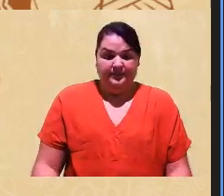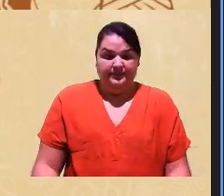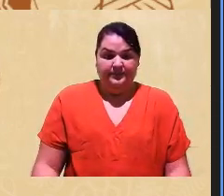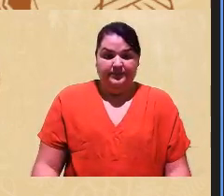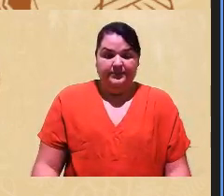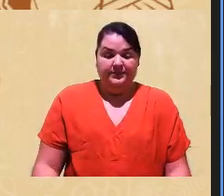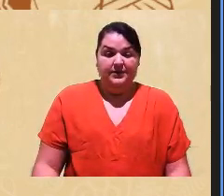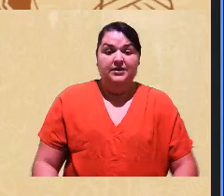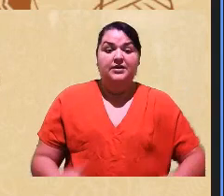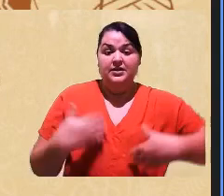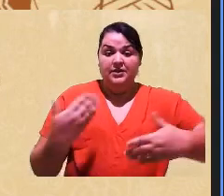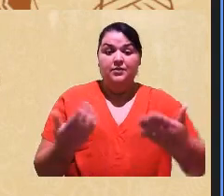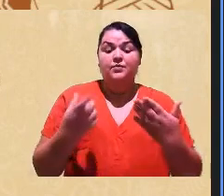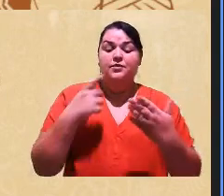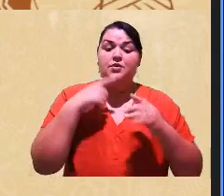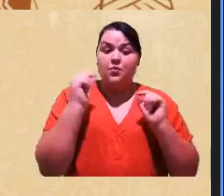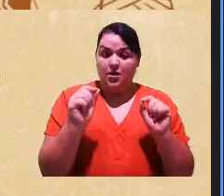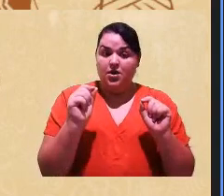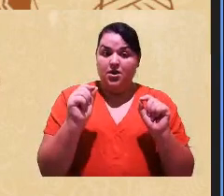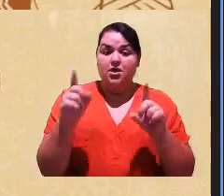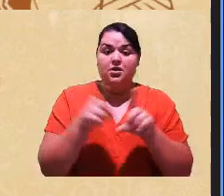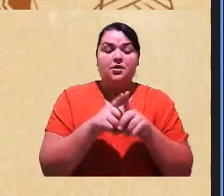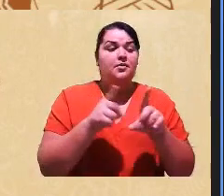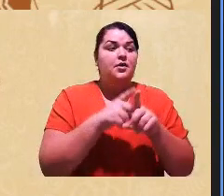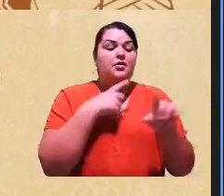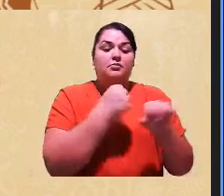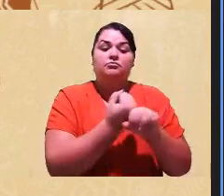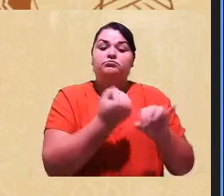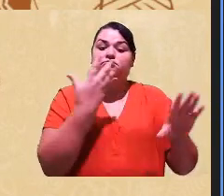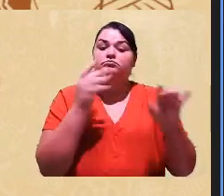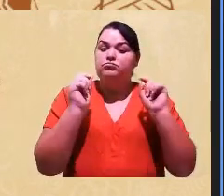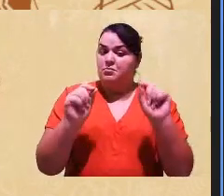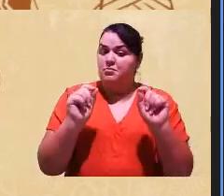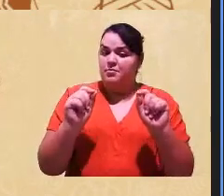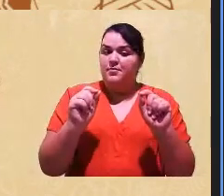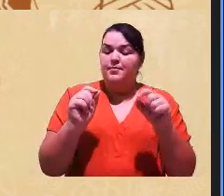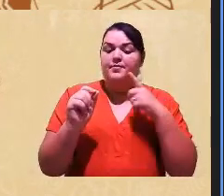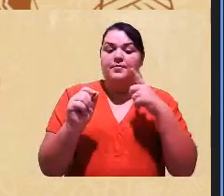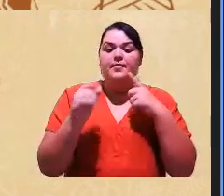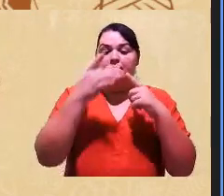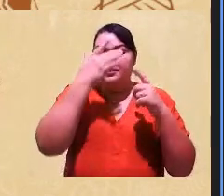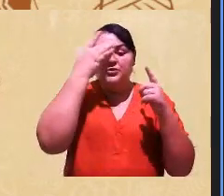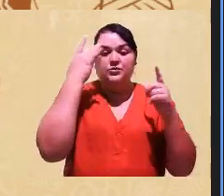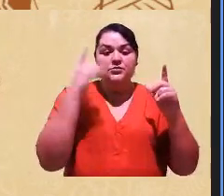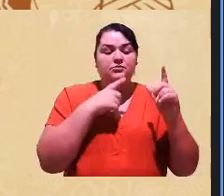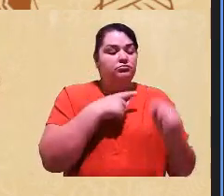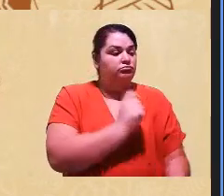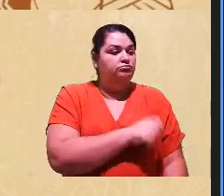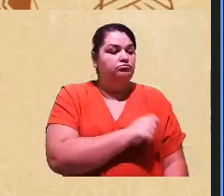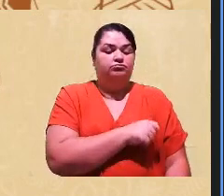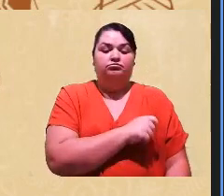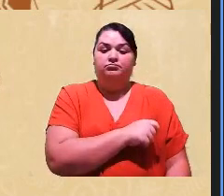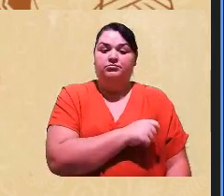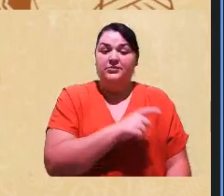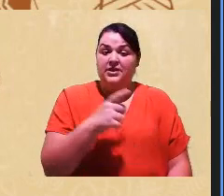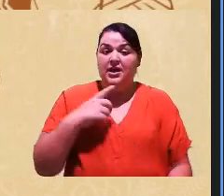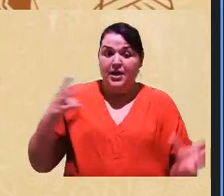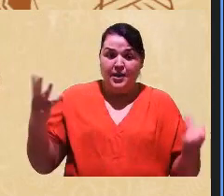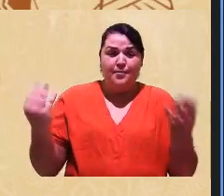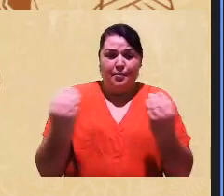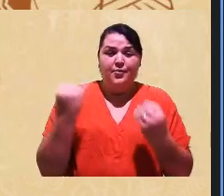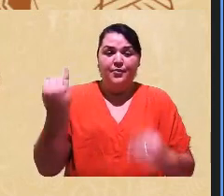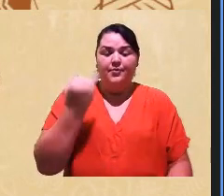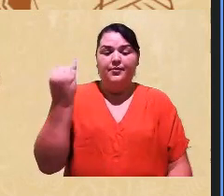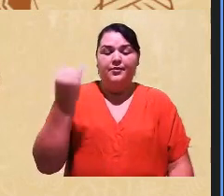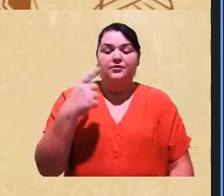E aí, eu também queria desfocar, eu quero, o meu foco são nas pessoas que fraudam. E eu acho que é muito importante para quem está